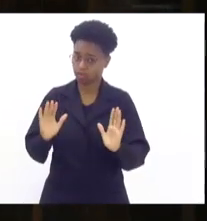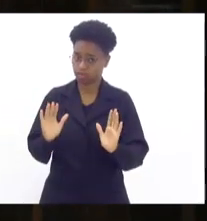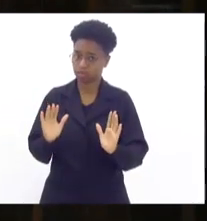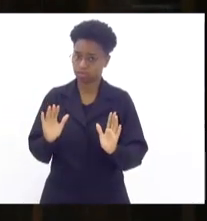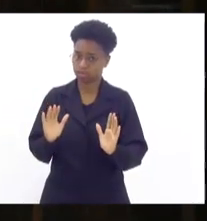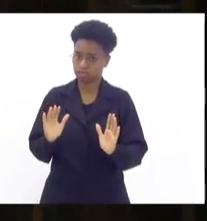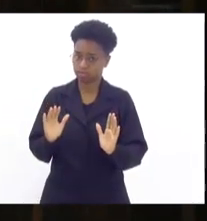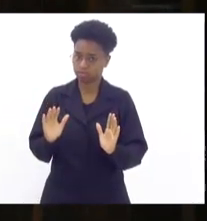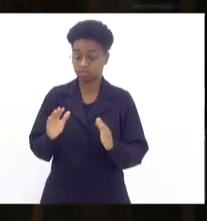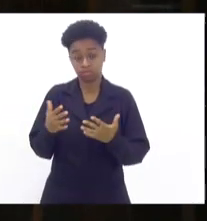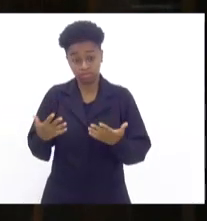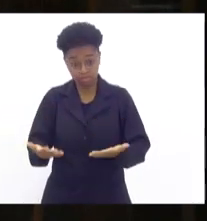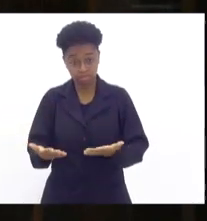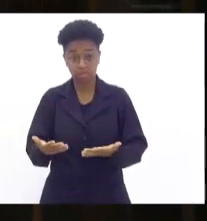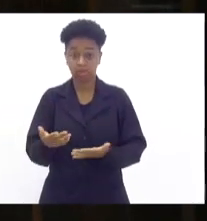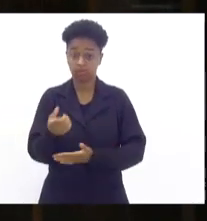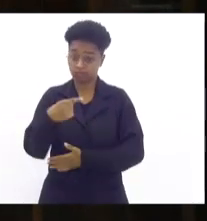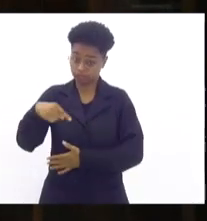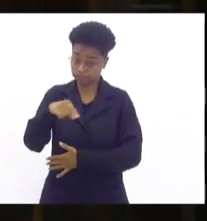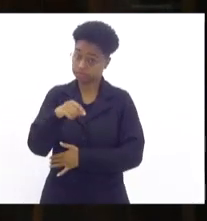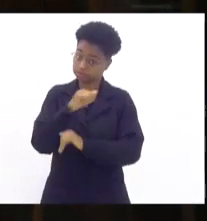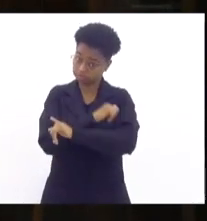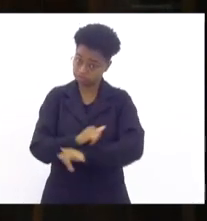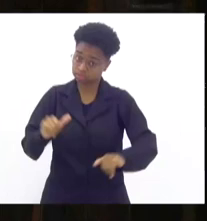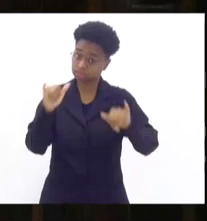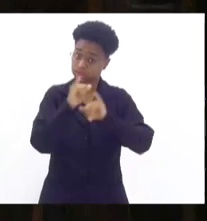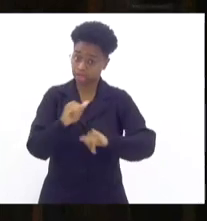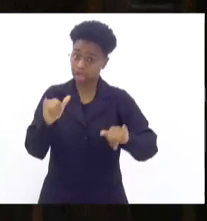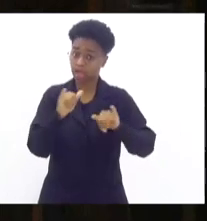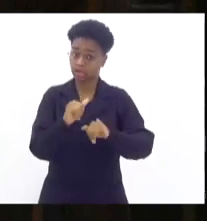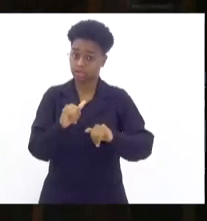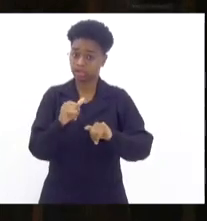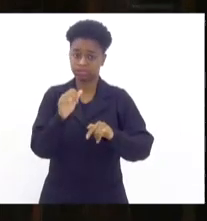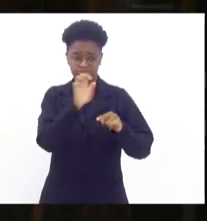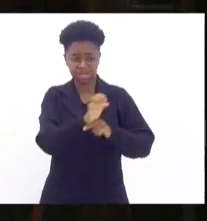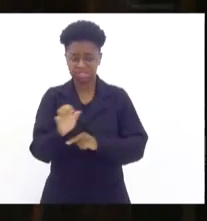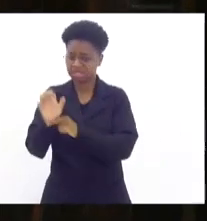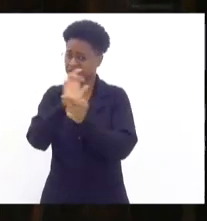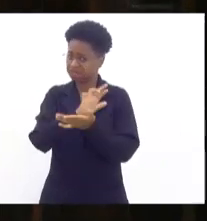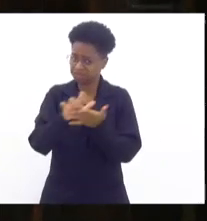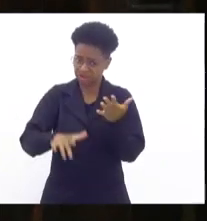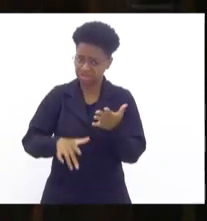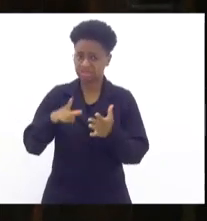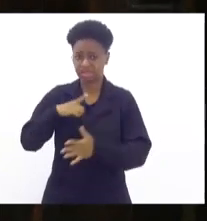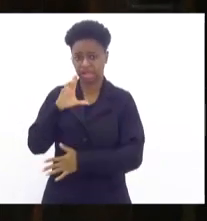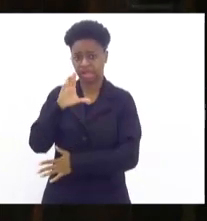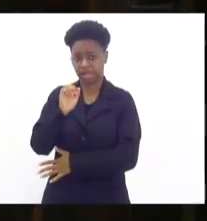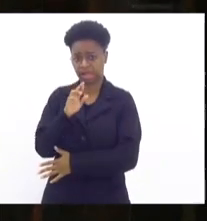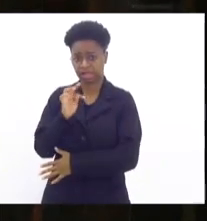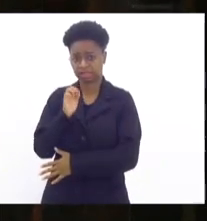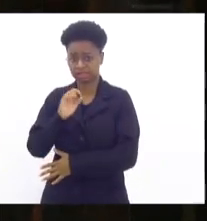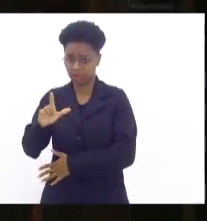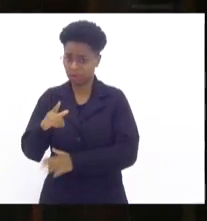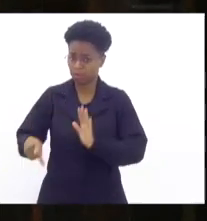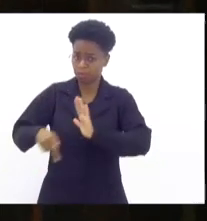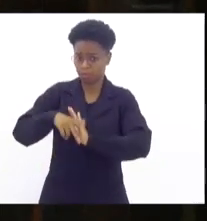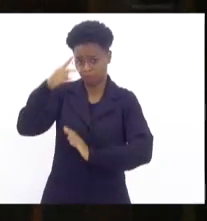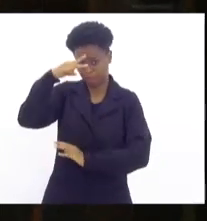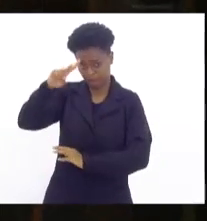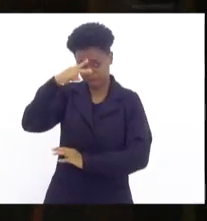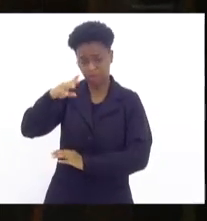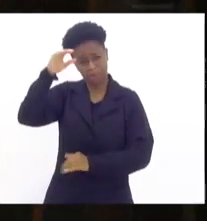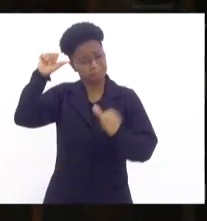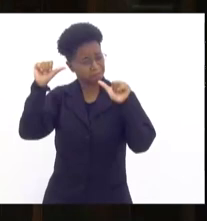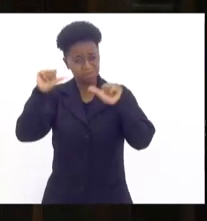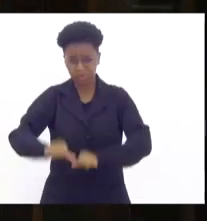Estão se concentrando e aumentando aqui. Em vários estados brasileiros. Cartel mexicano. Que é os mais brutais e